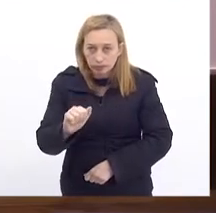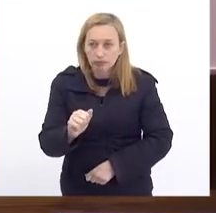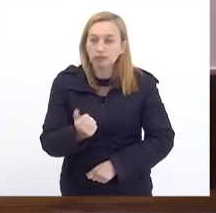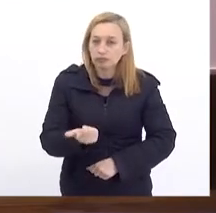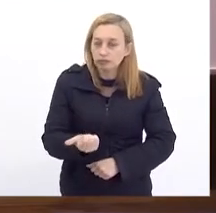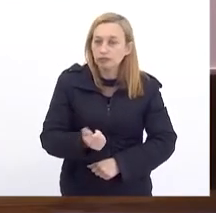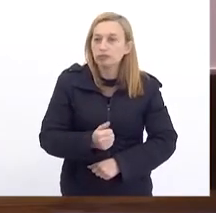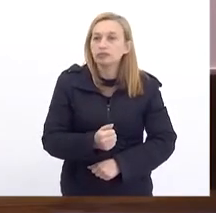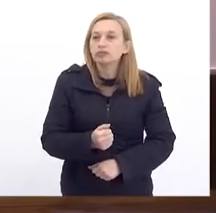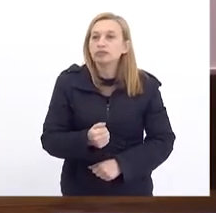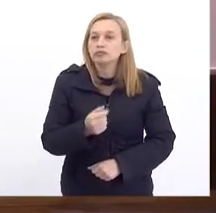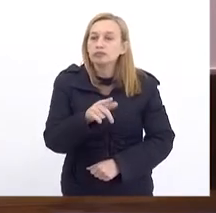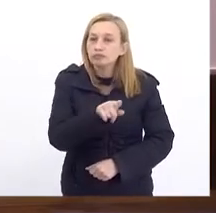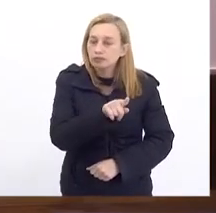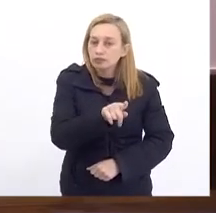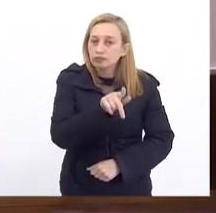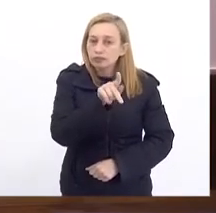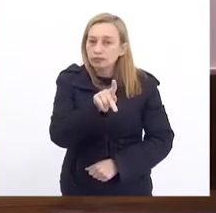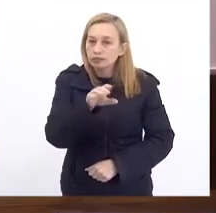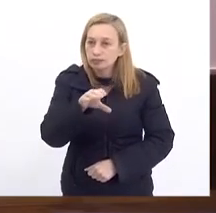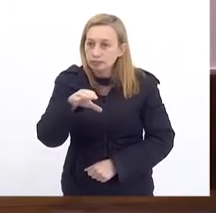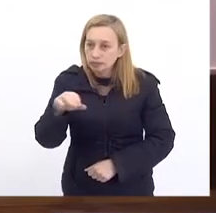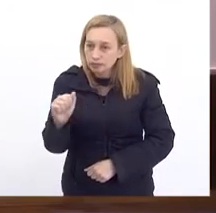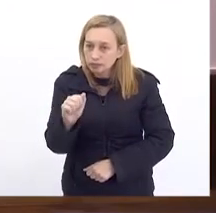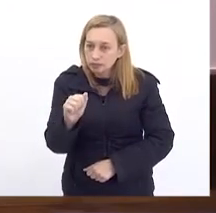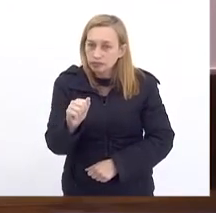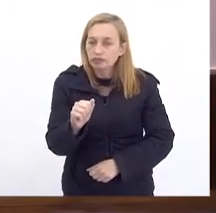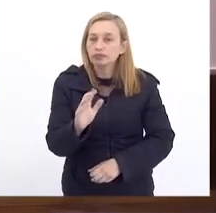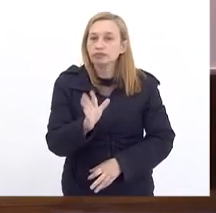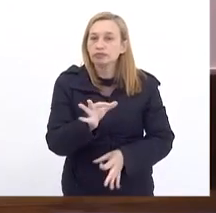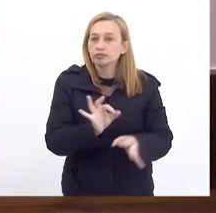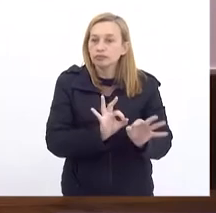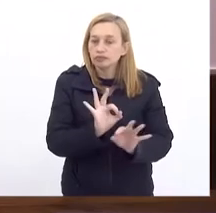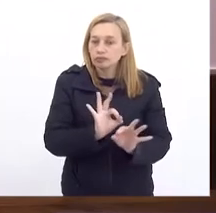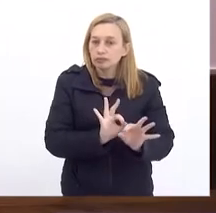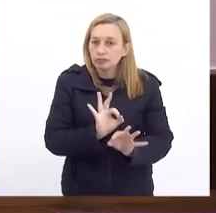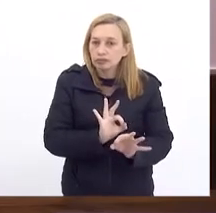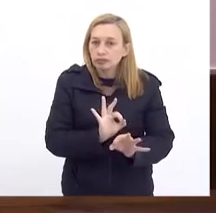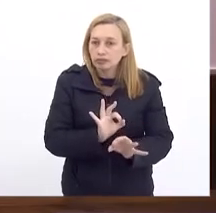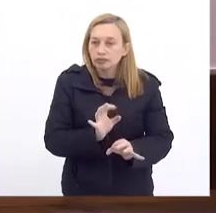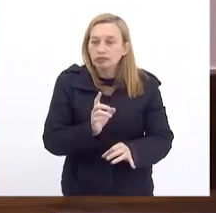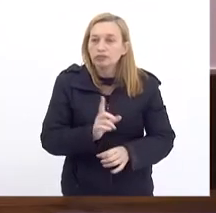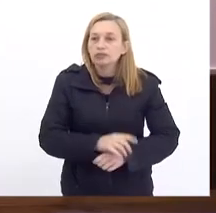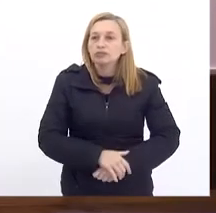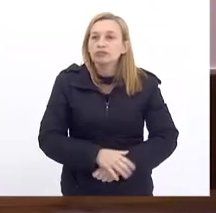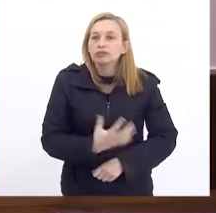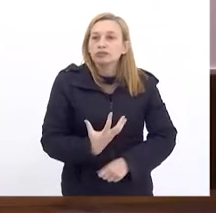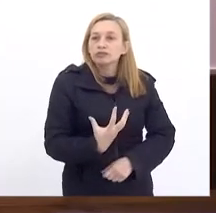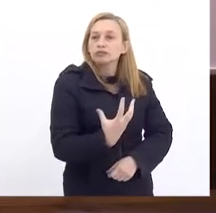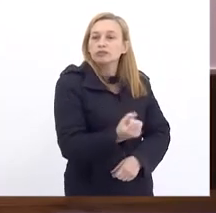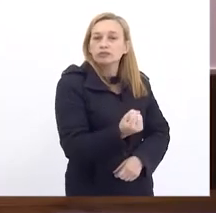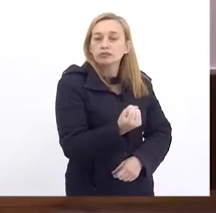Esse IPCA Que foi previsto Irá Absorver